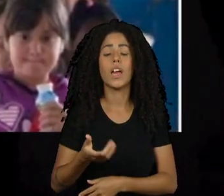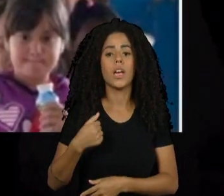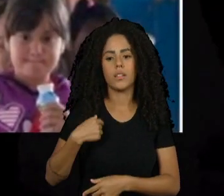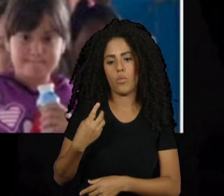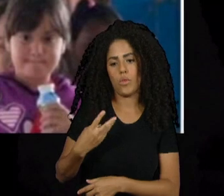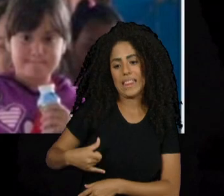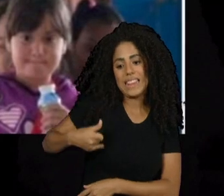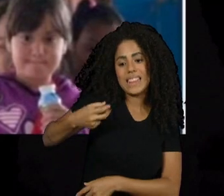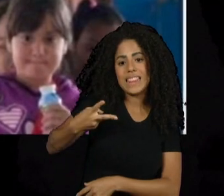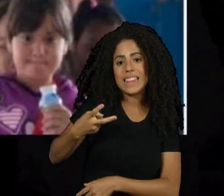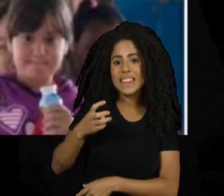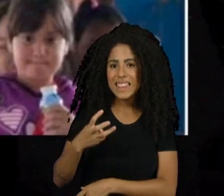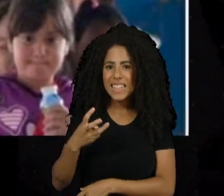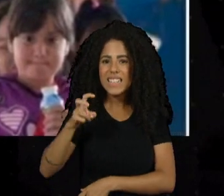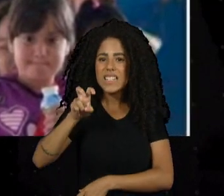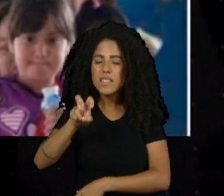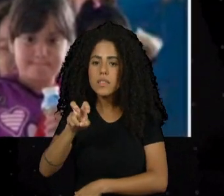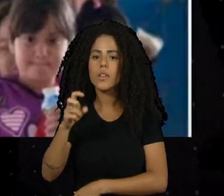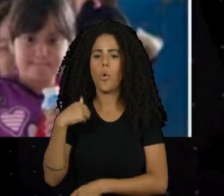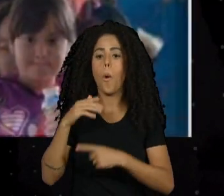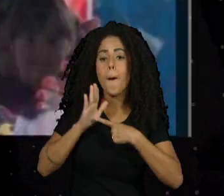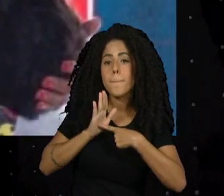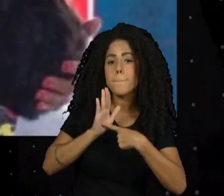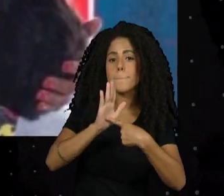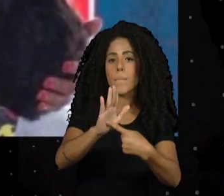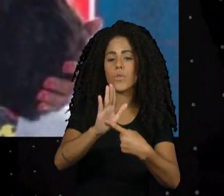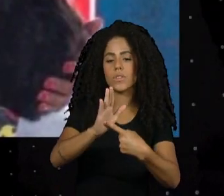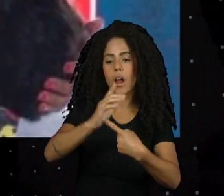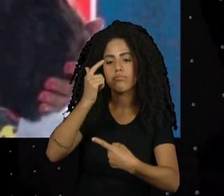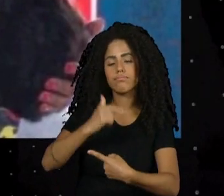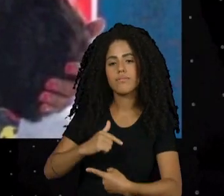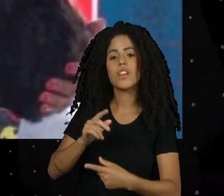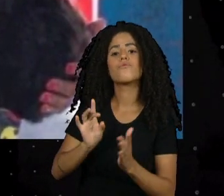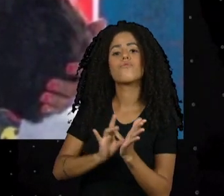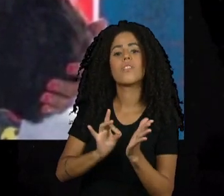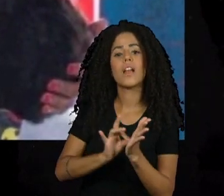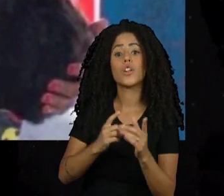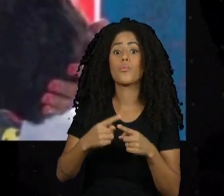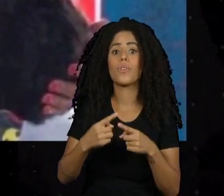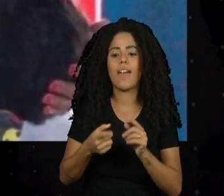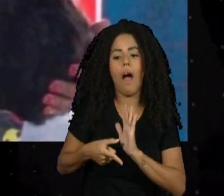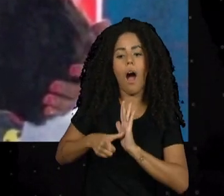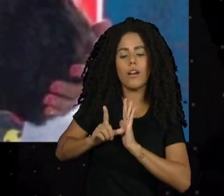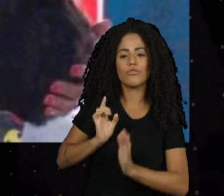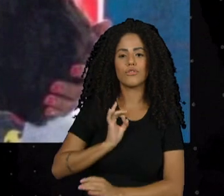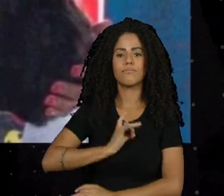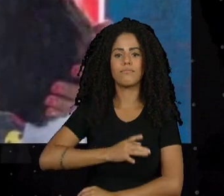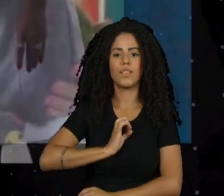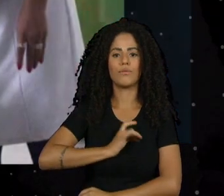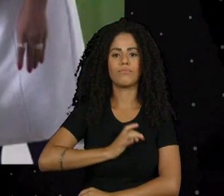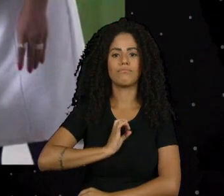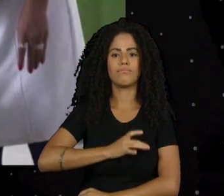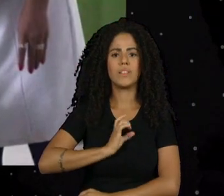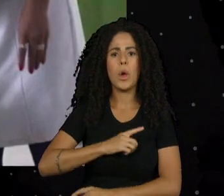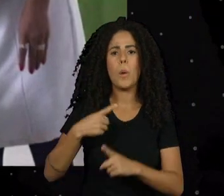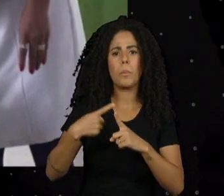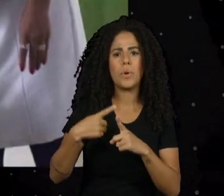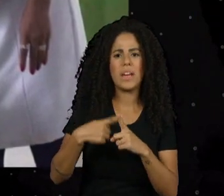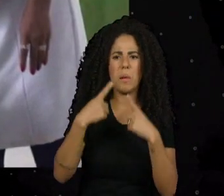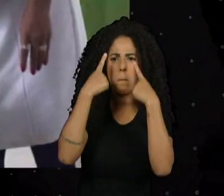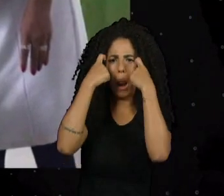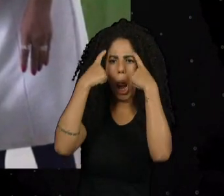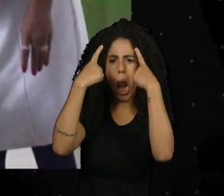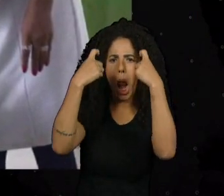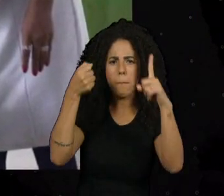aos 35 anos, exteriorizar a Paula, é exatamente por esse medo. Ter esse histórico de tanta violência